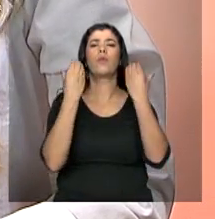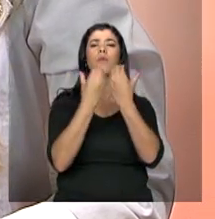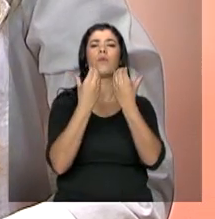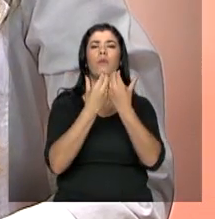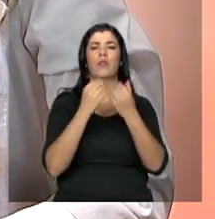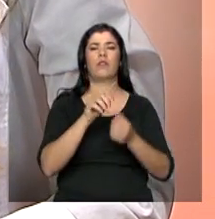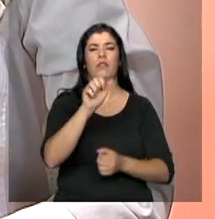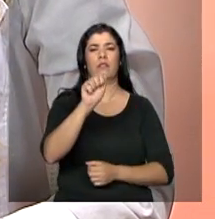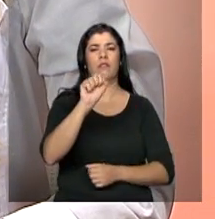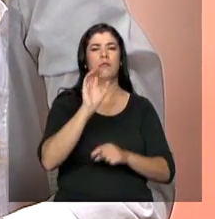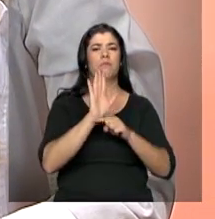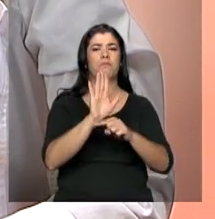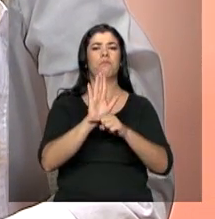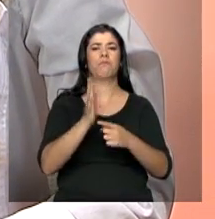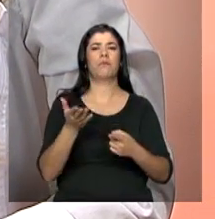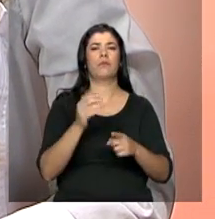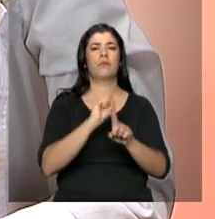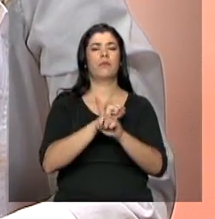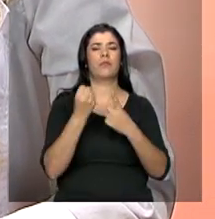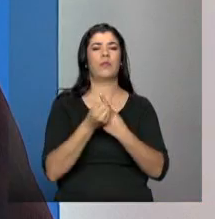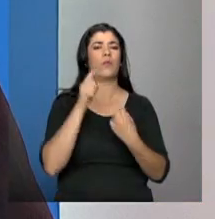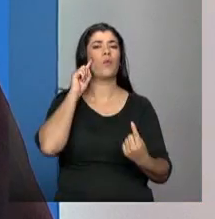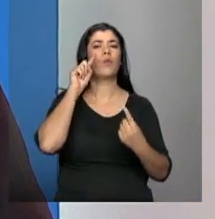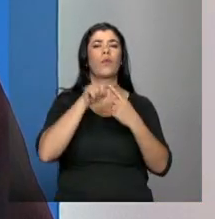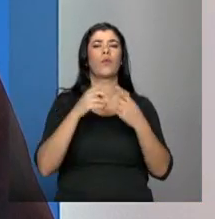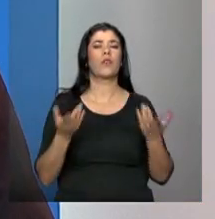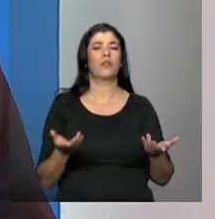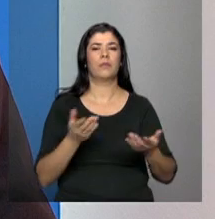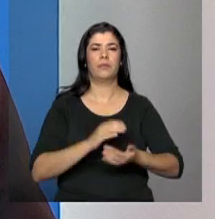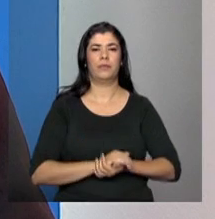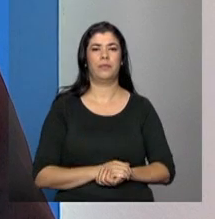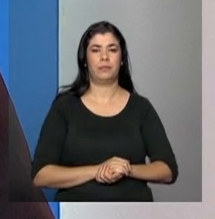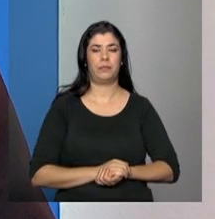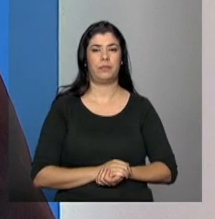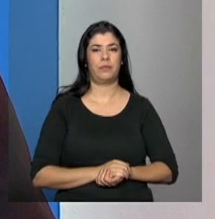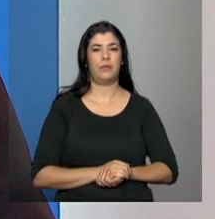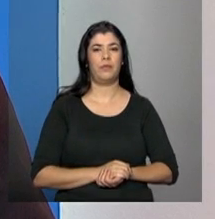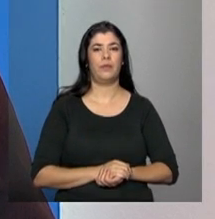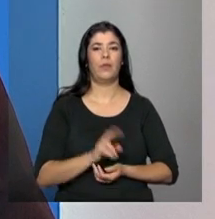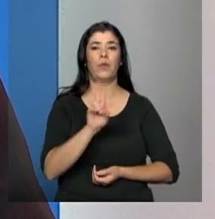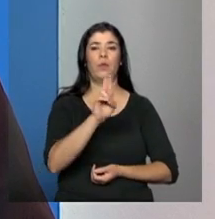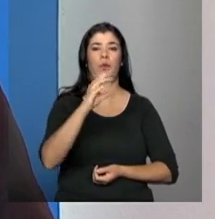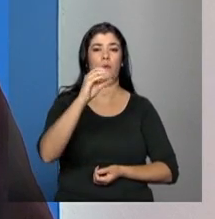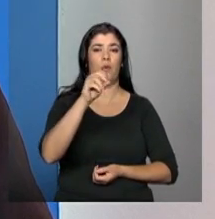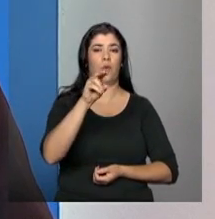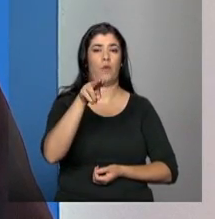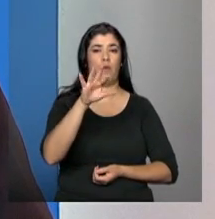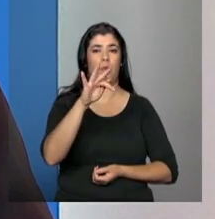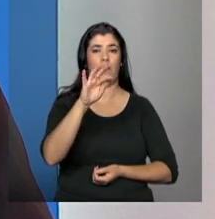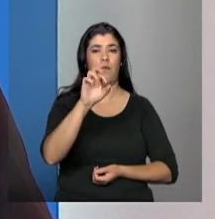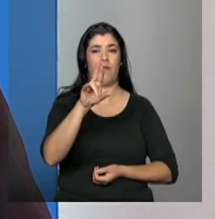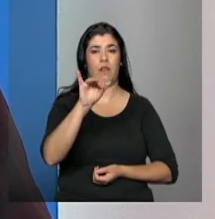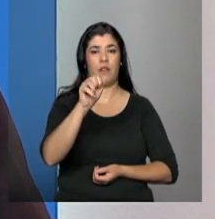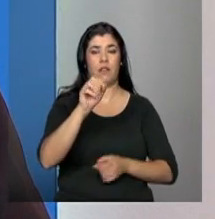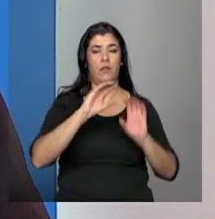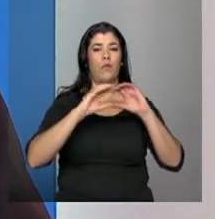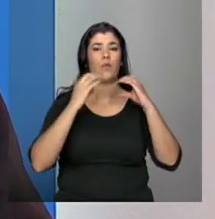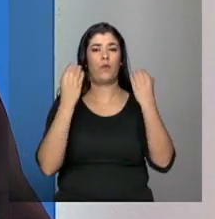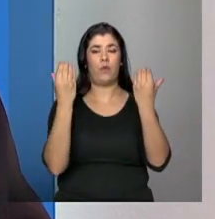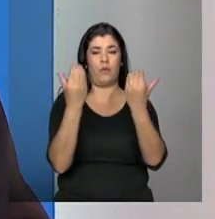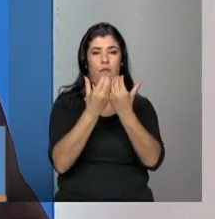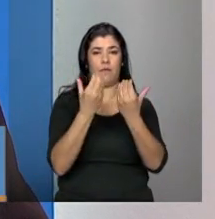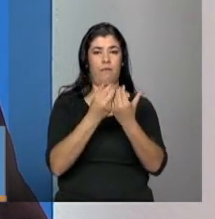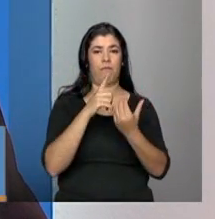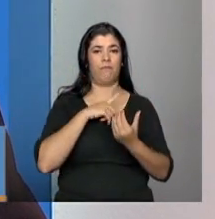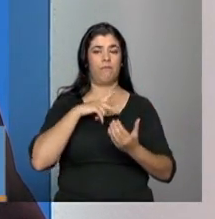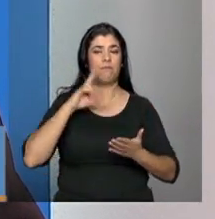principal finalidade delas? Olílio, Conferência, na verdade, é um momento ímpar que nós temos no